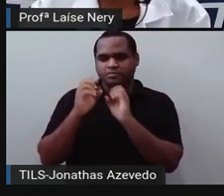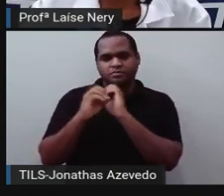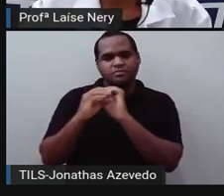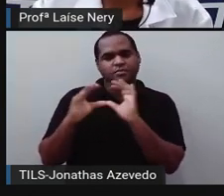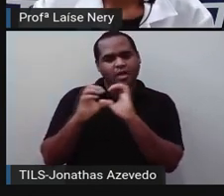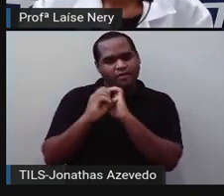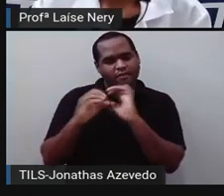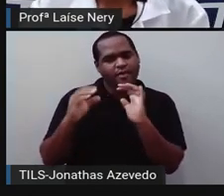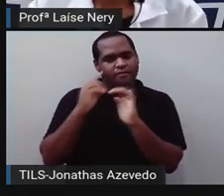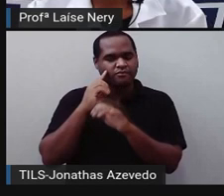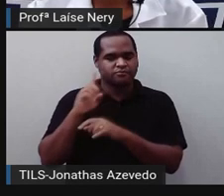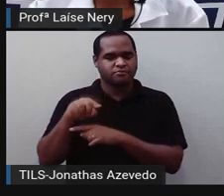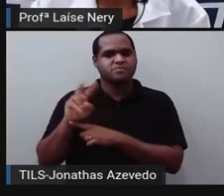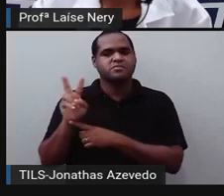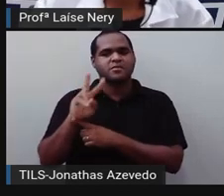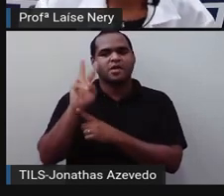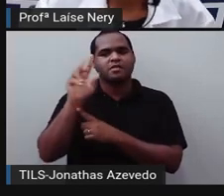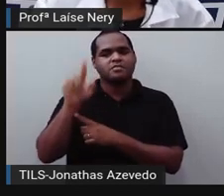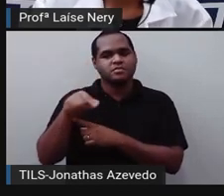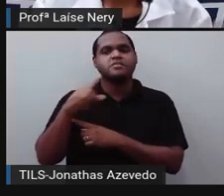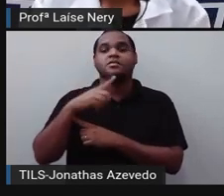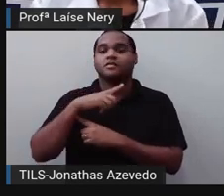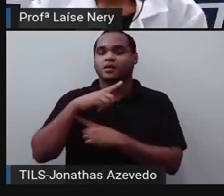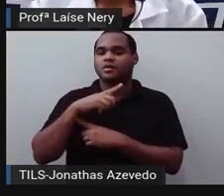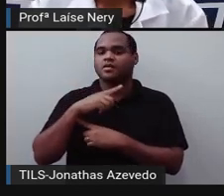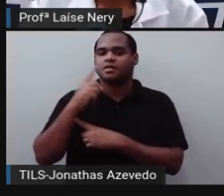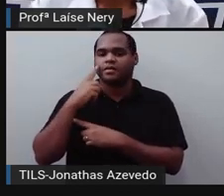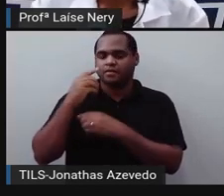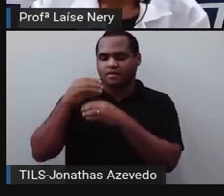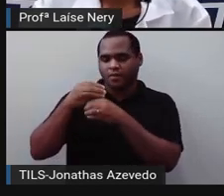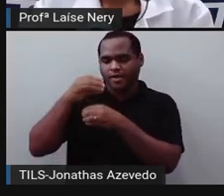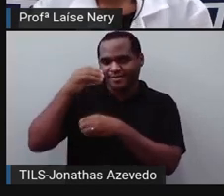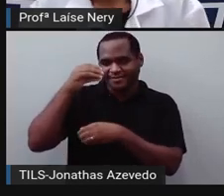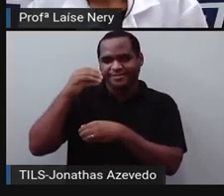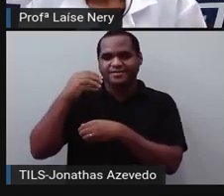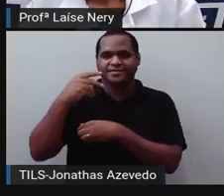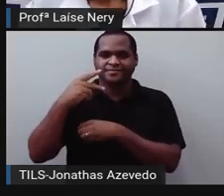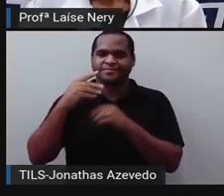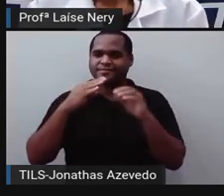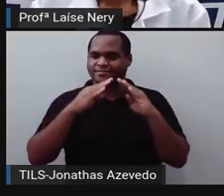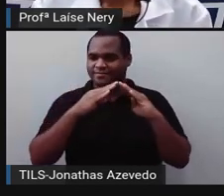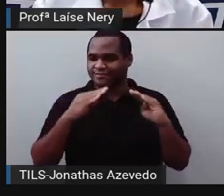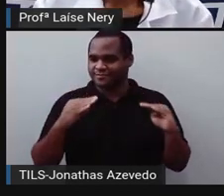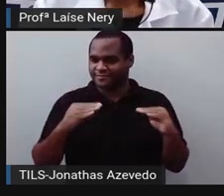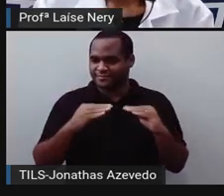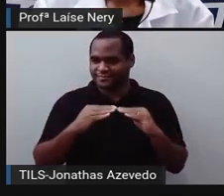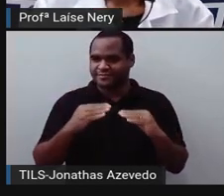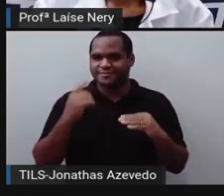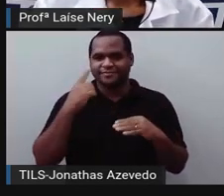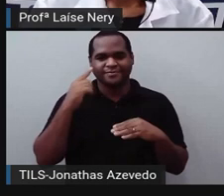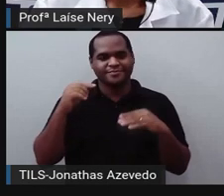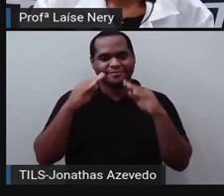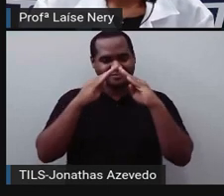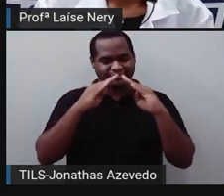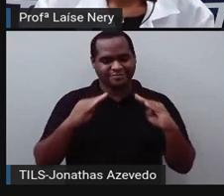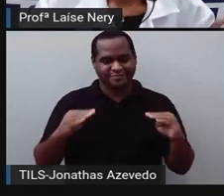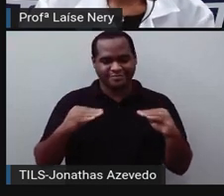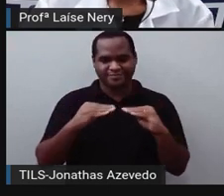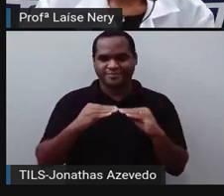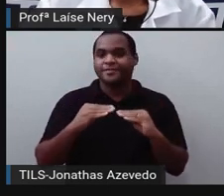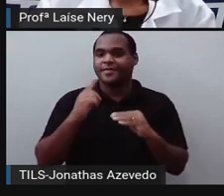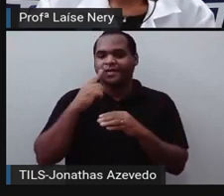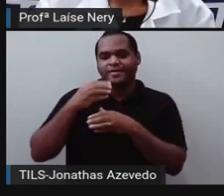logo ao lado. A esfera, o cone, paralelepípedo, a pirâmide e o cilindro.